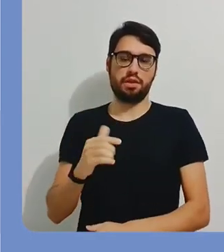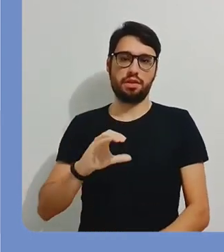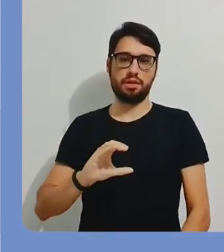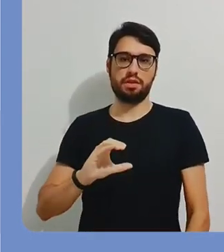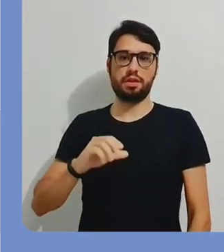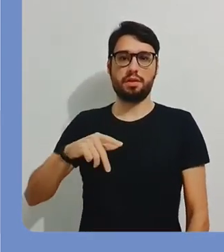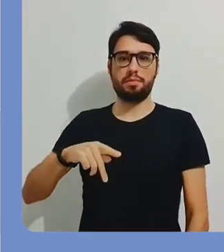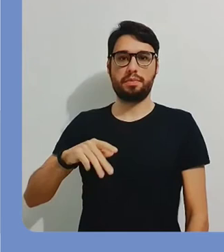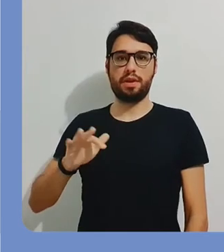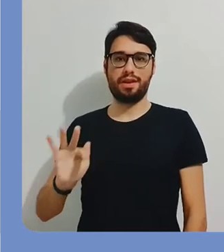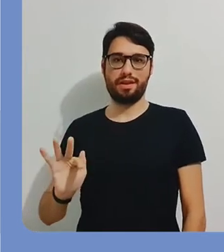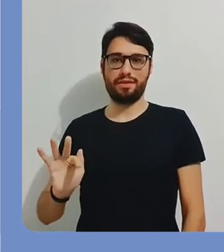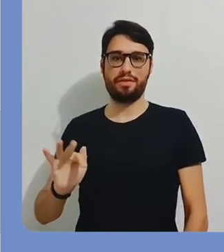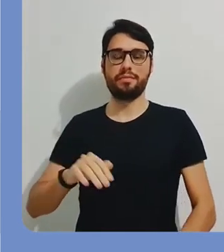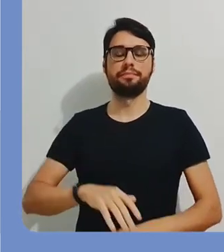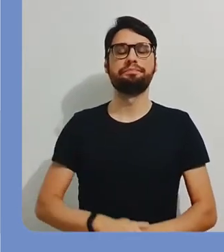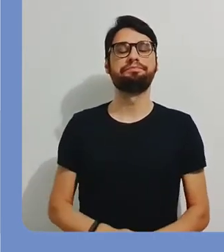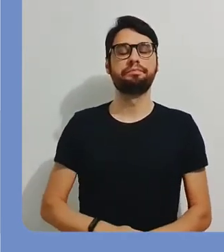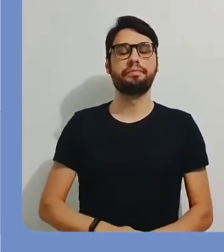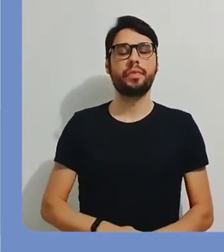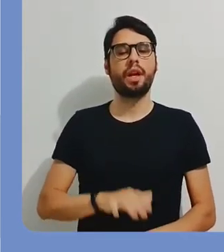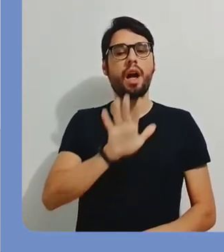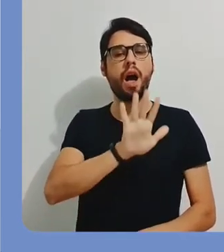estrangeiros que não possuem CPF.